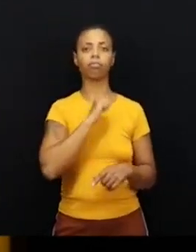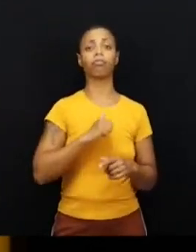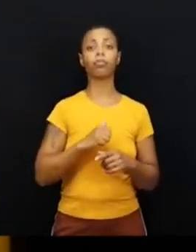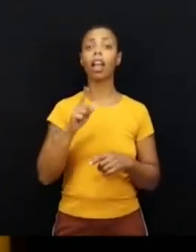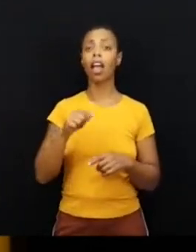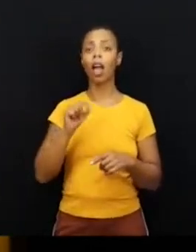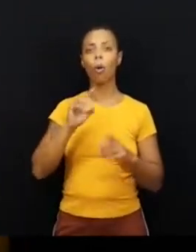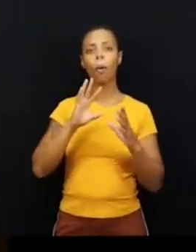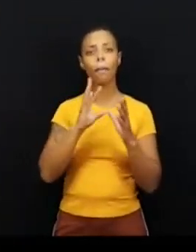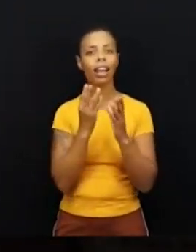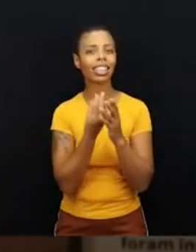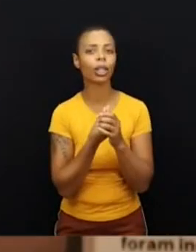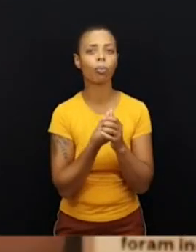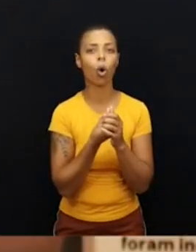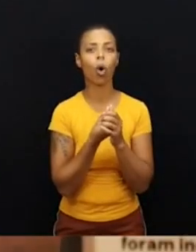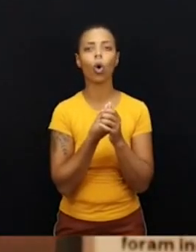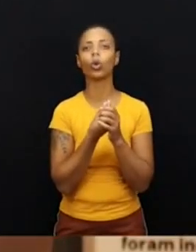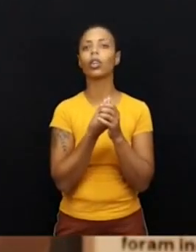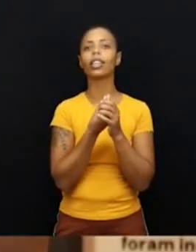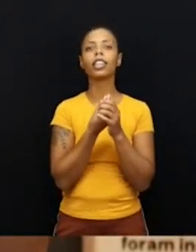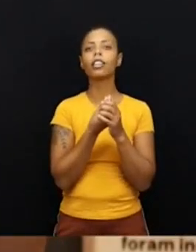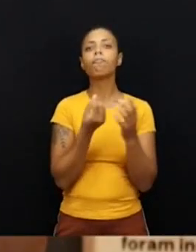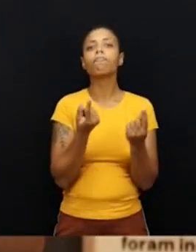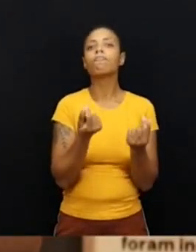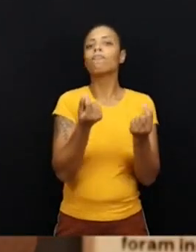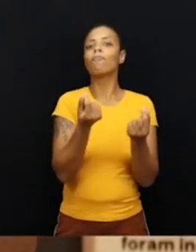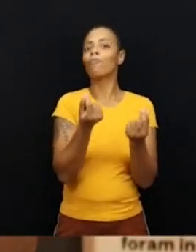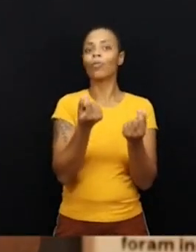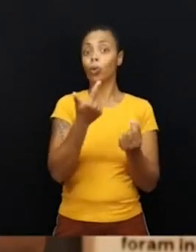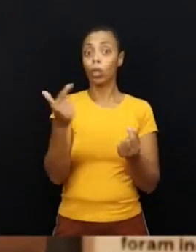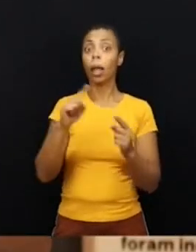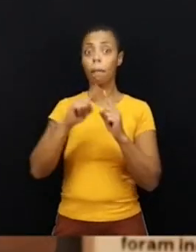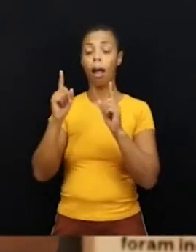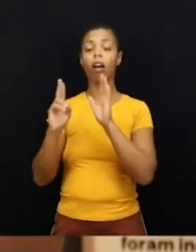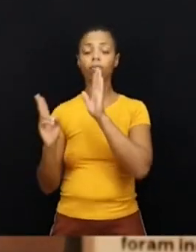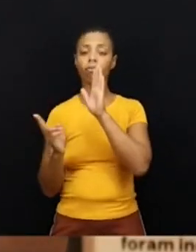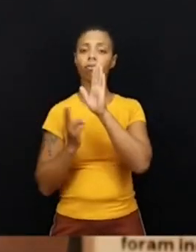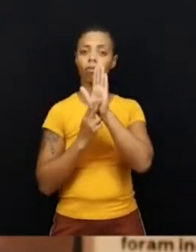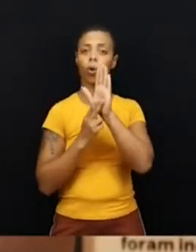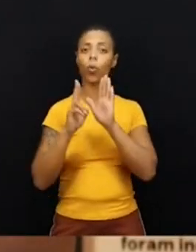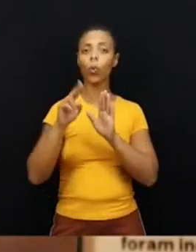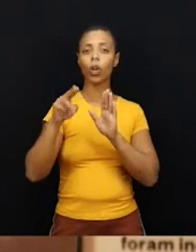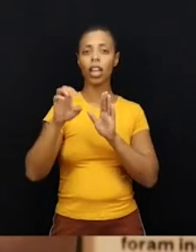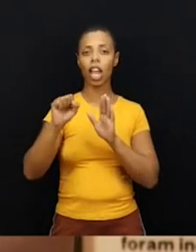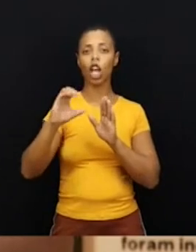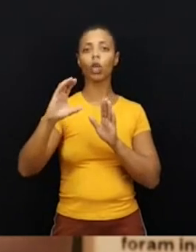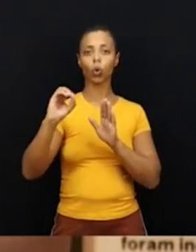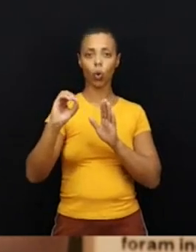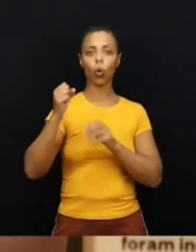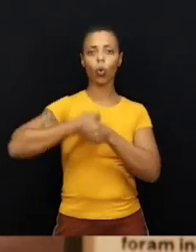patrimônio imaterial, é reconhecido pela Unesco em 2005. Então,